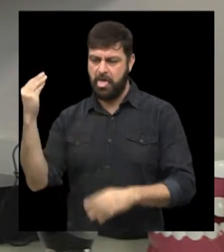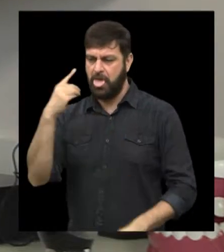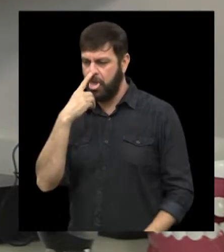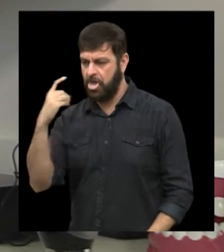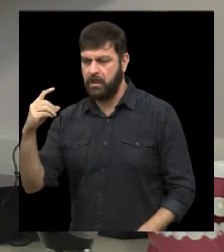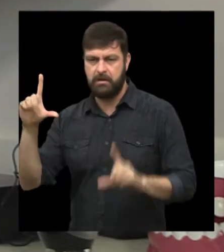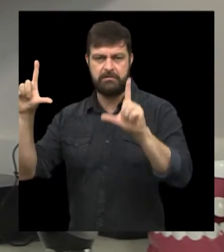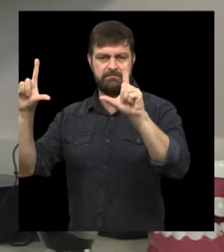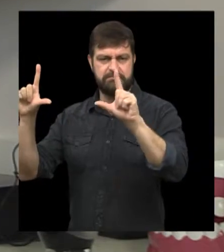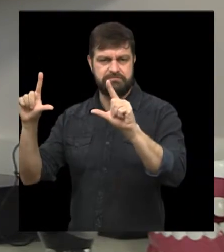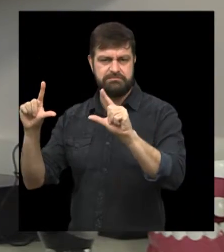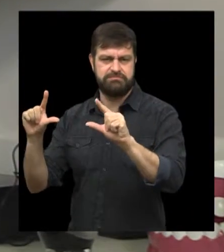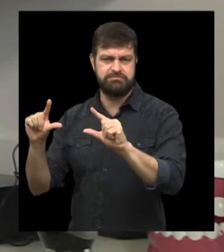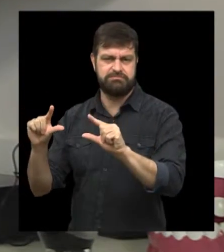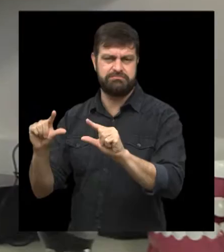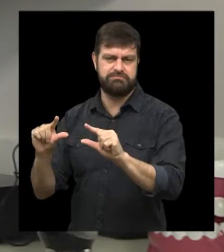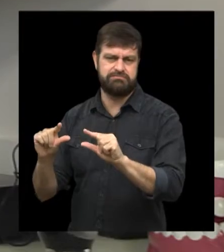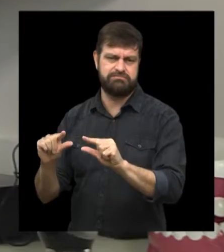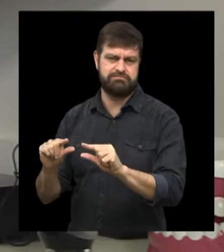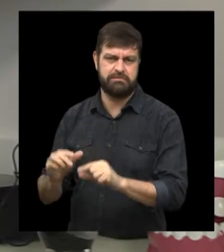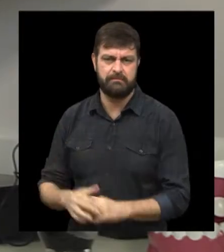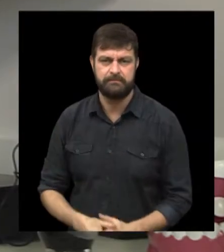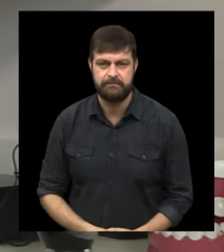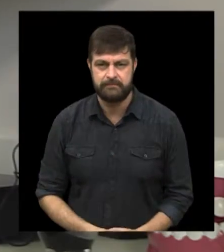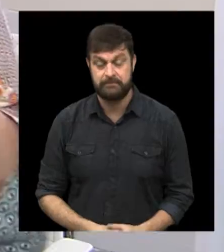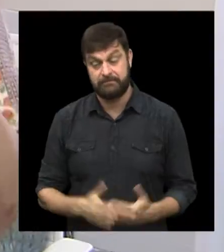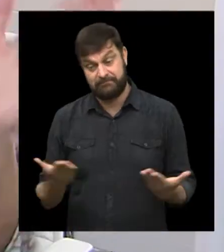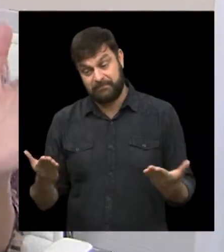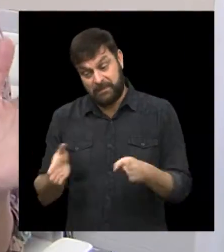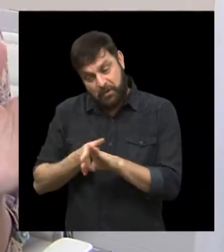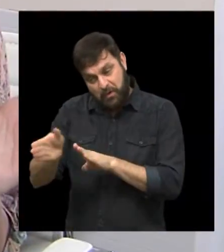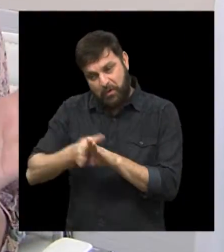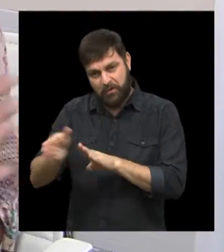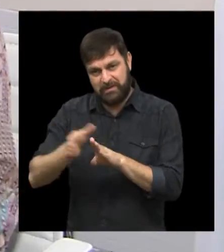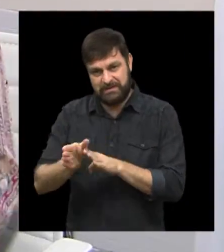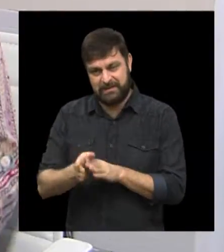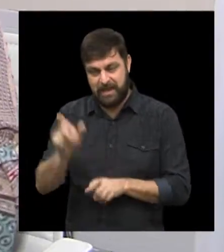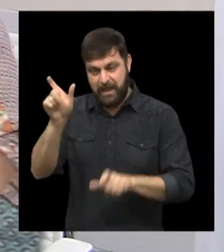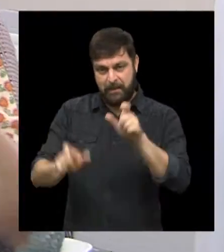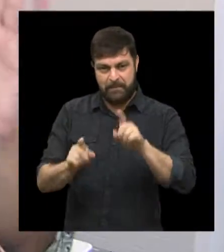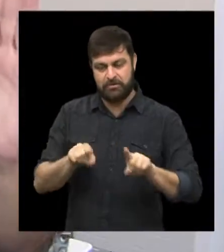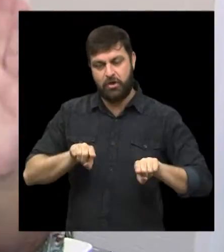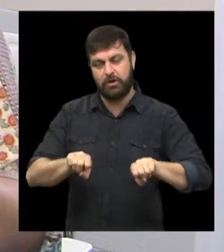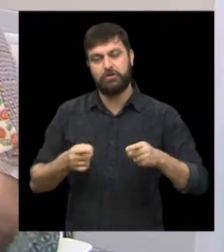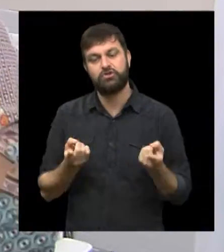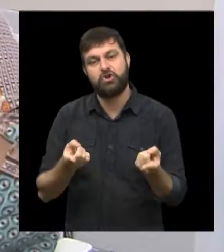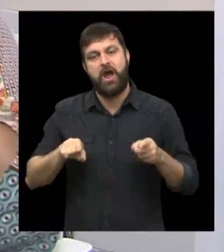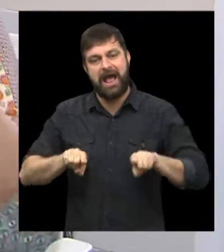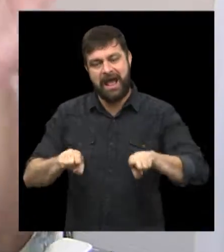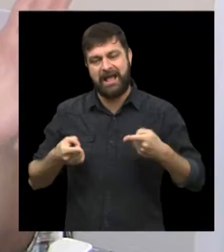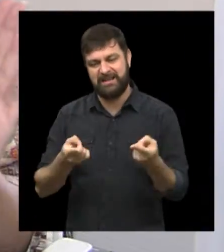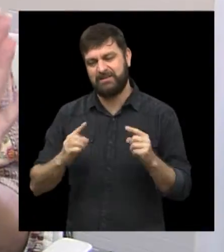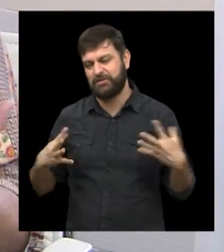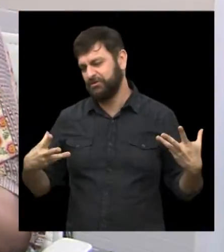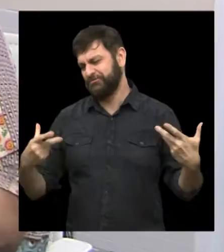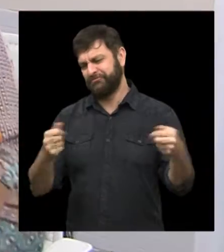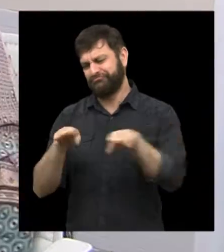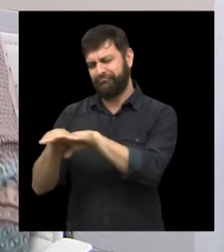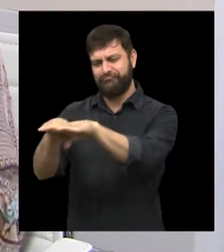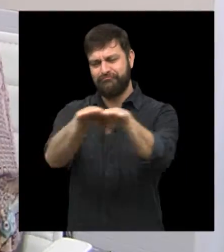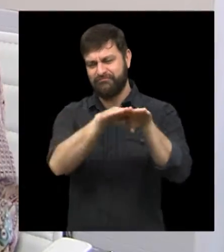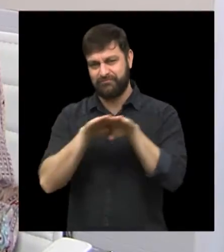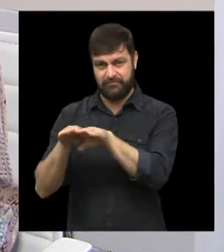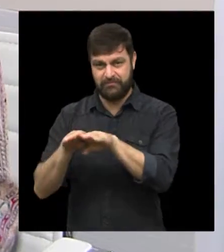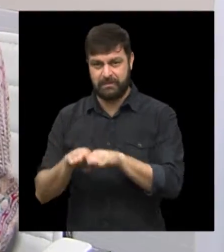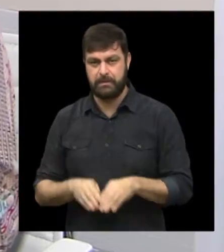mau hálito passageiro, ele vai desaparecer. Então fica a dica, né? Quando tiver num churrasco, tá todo mundo com o hálito igual,